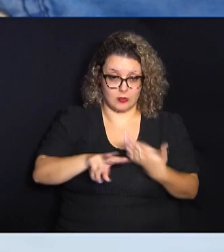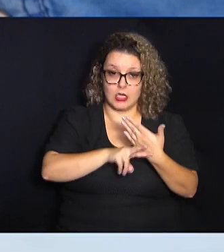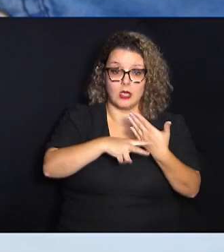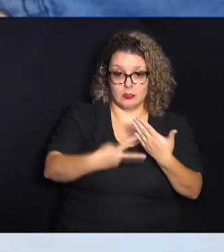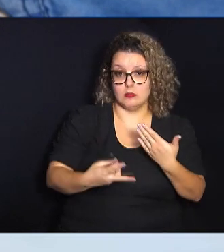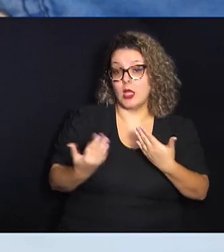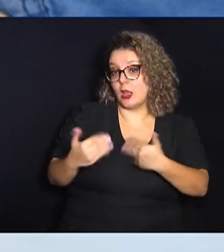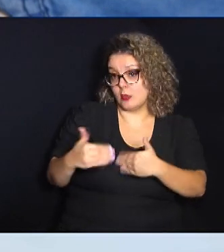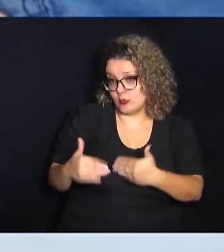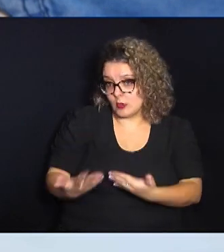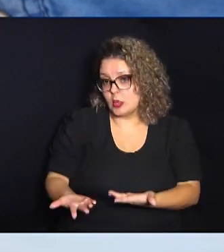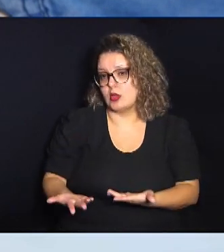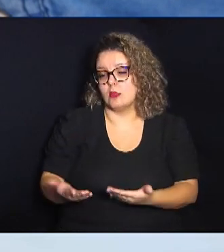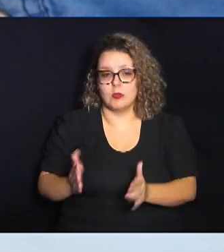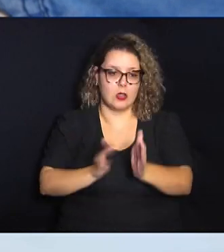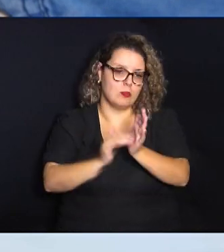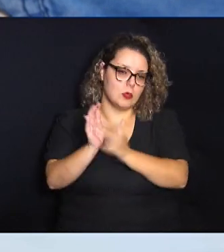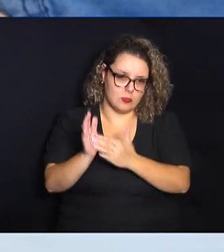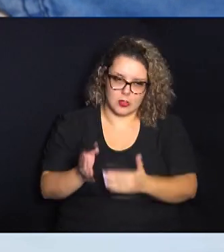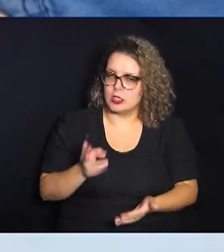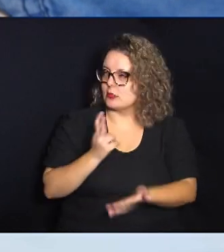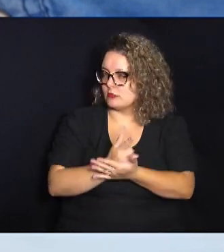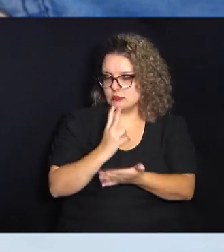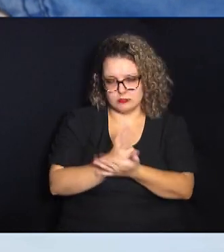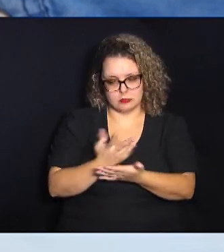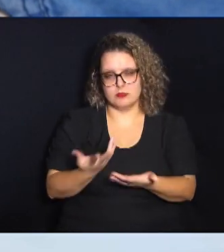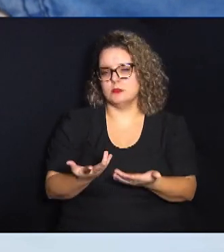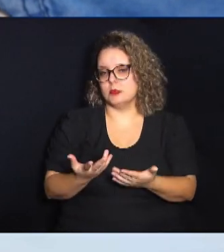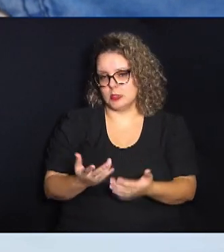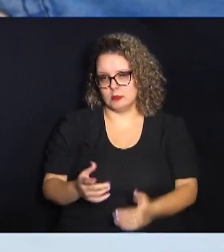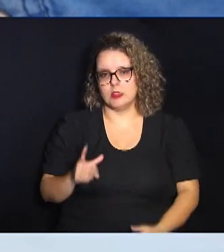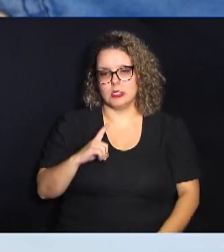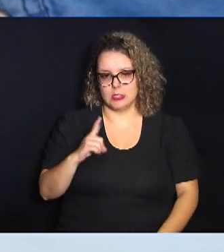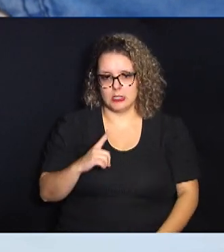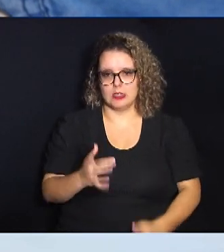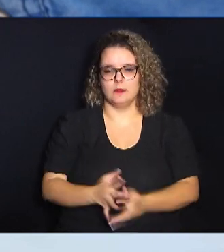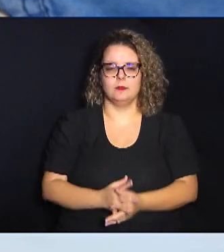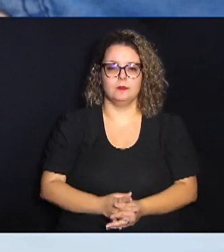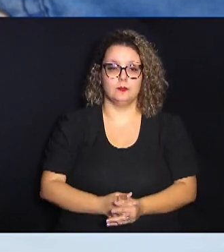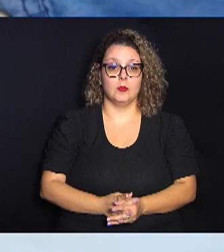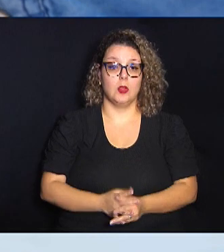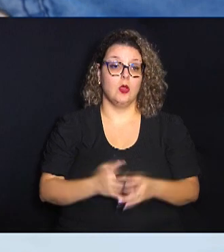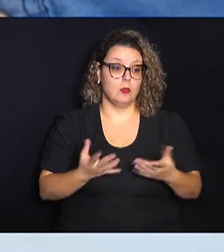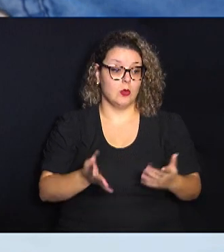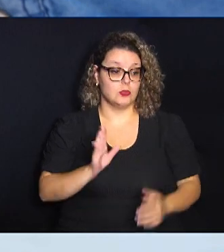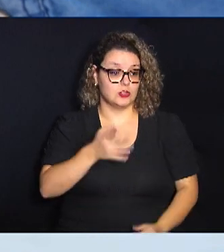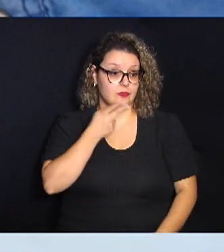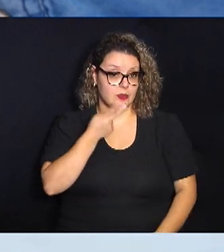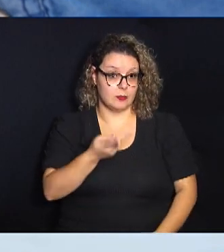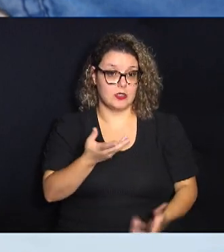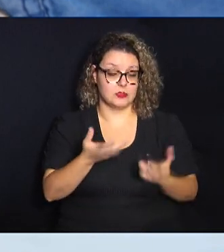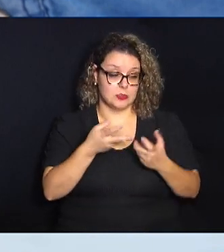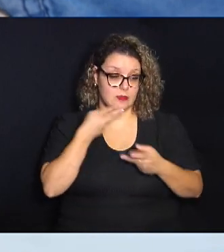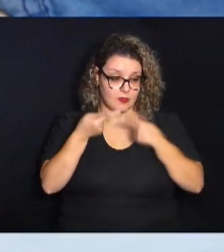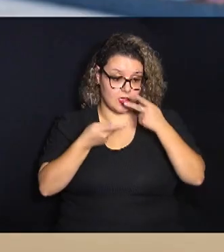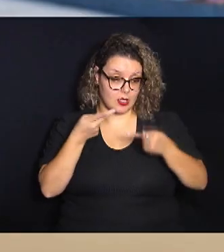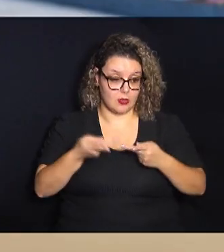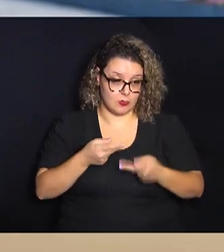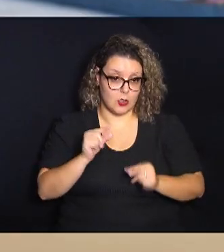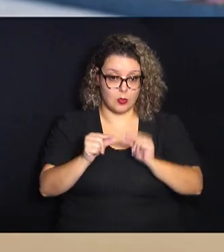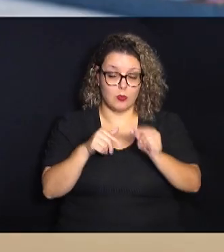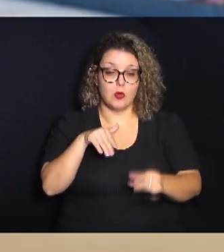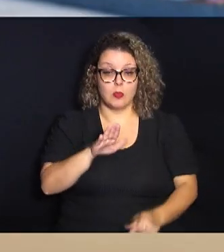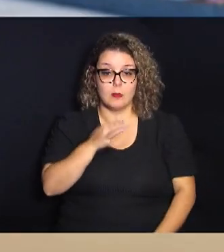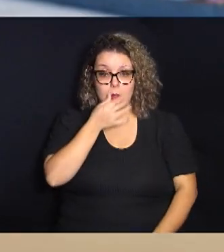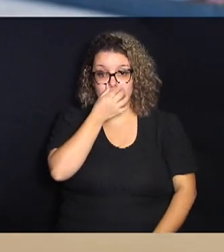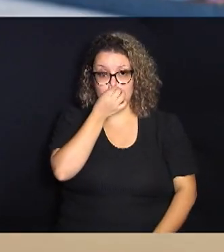provas em vestibulares em concursos sempre são acionados sempre caem bom a gente já tocou nesse assunto mas gostaria que você falasse um pouco mais